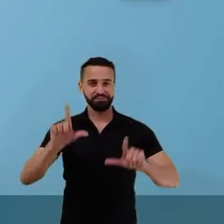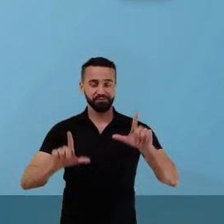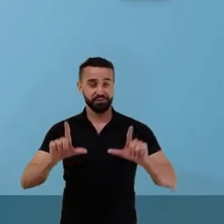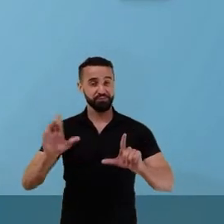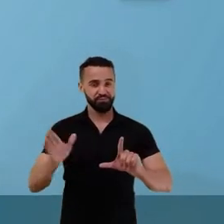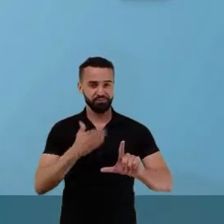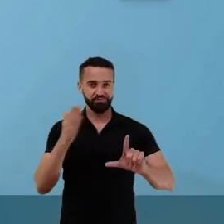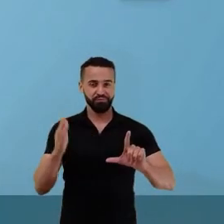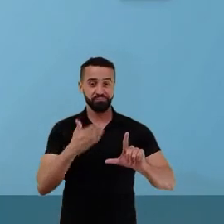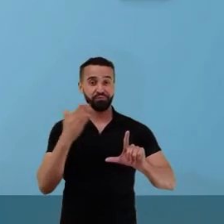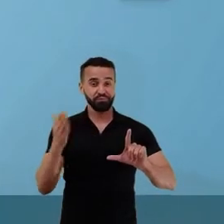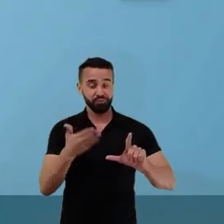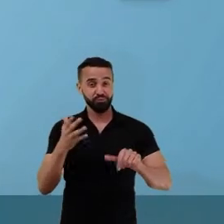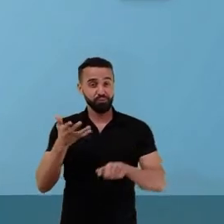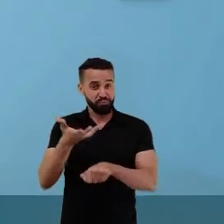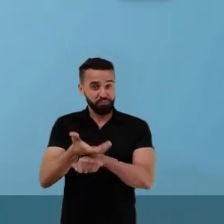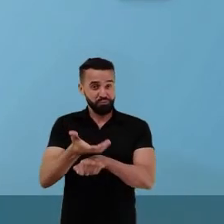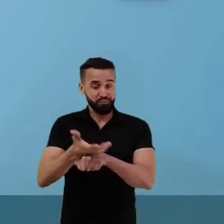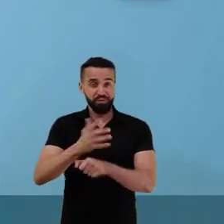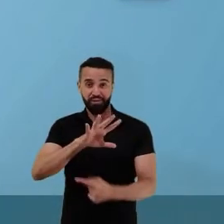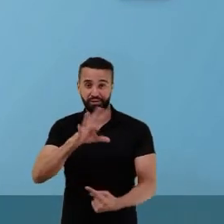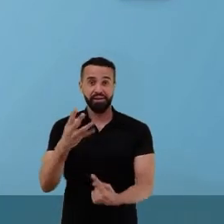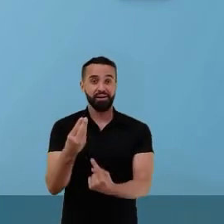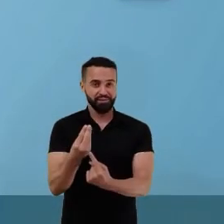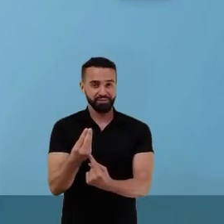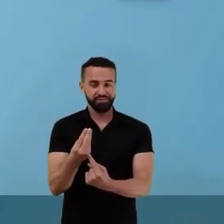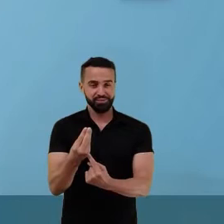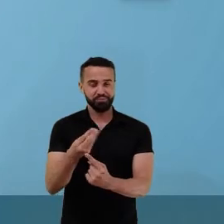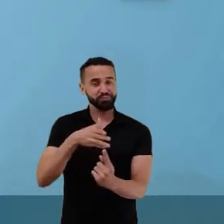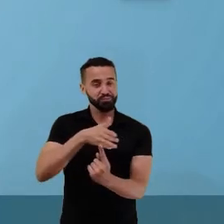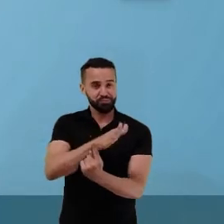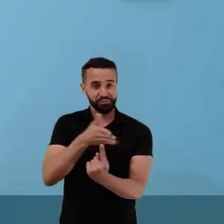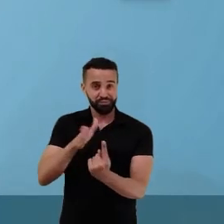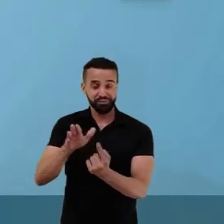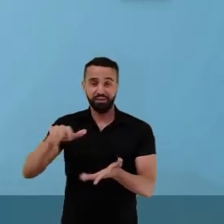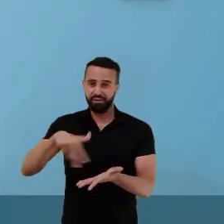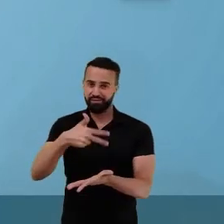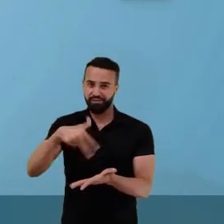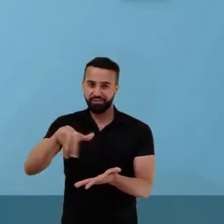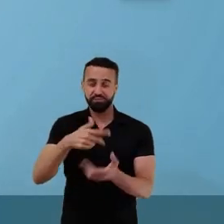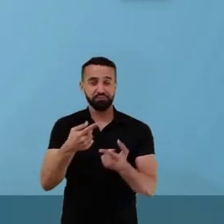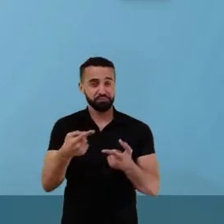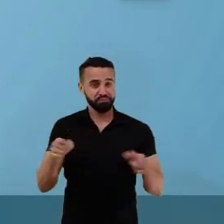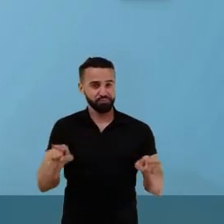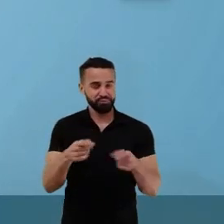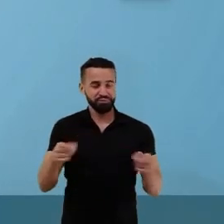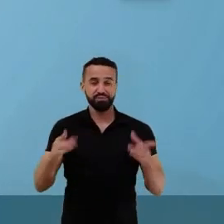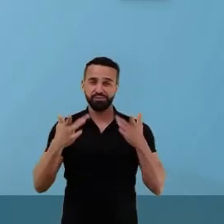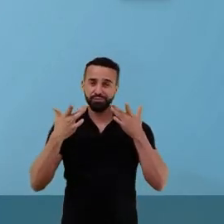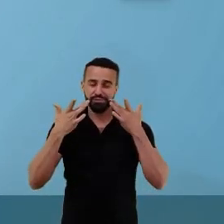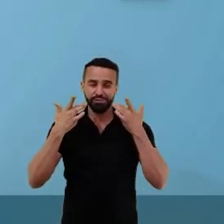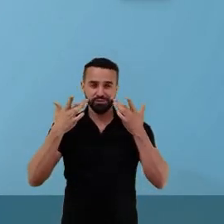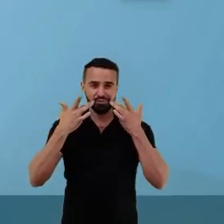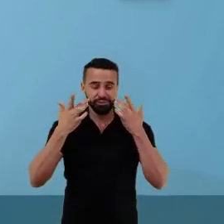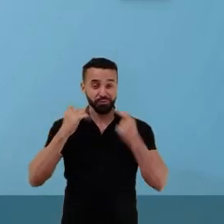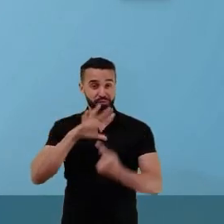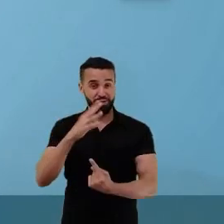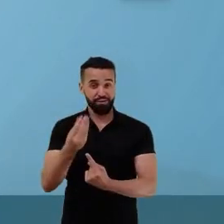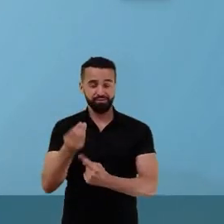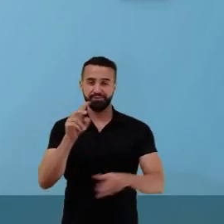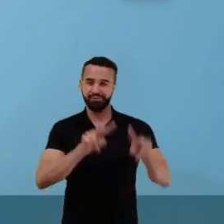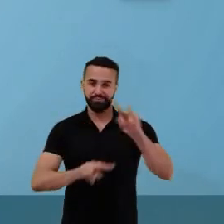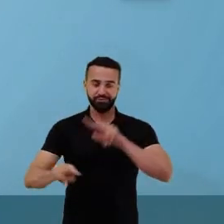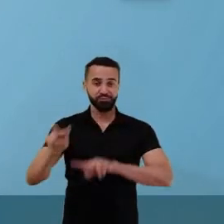nas vídeo-aulas do componente arte, nas modalidades dança, música, teatro e artes